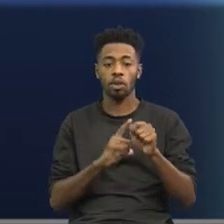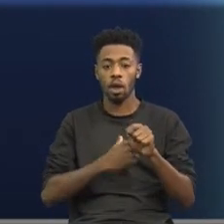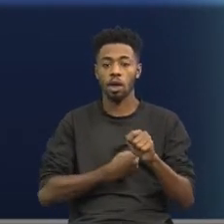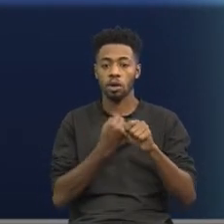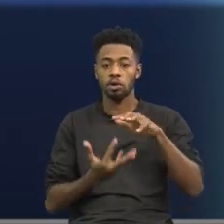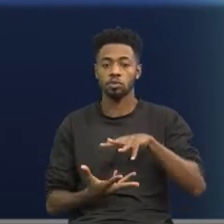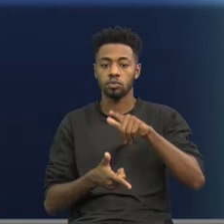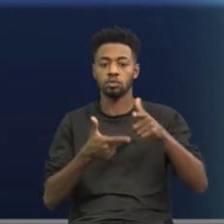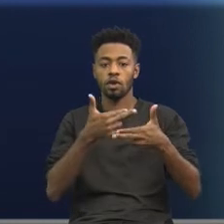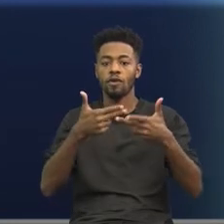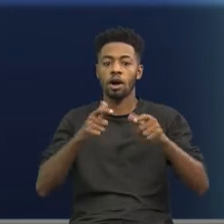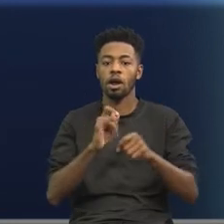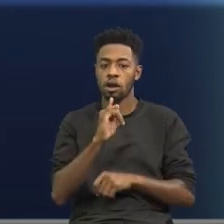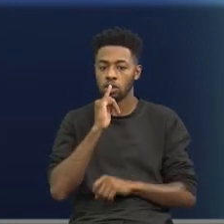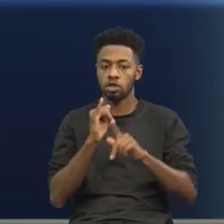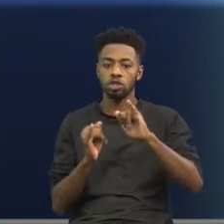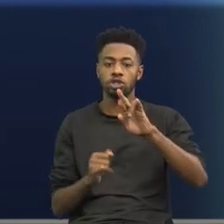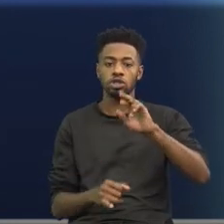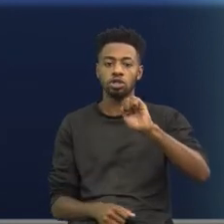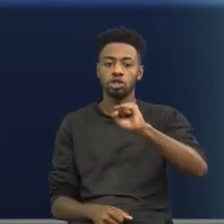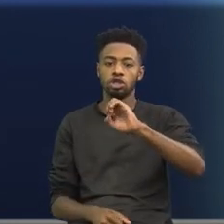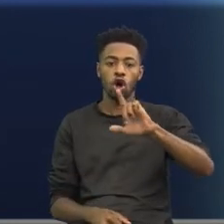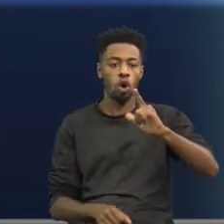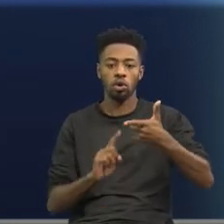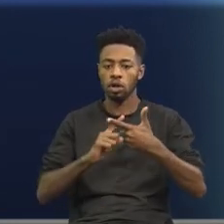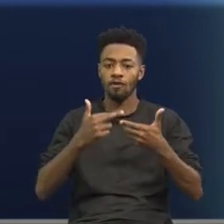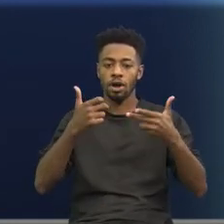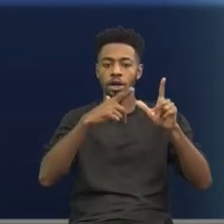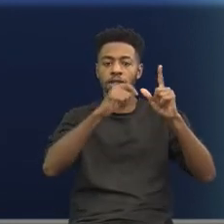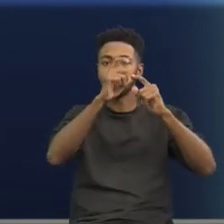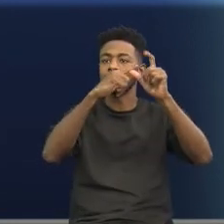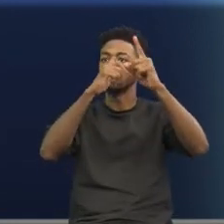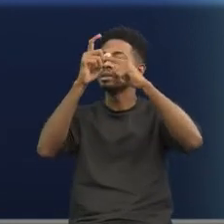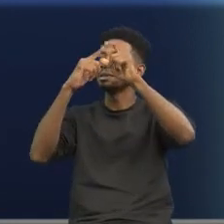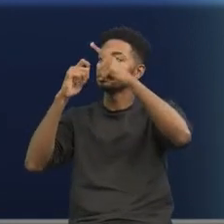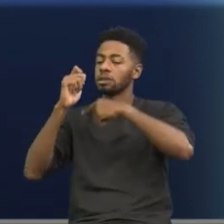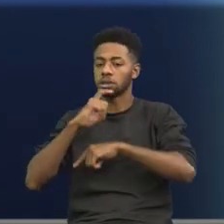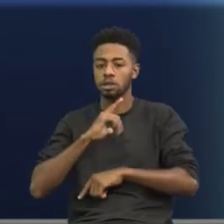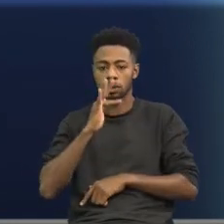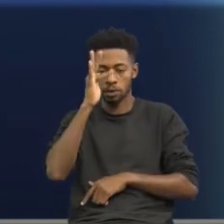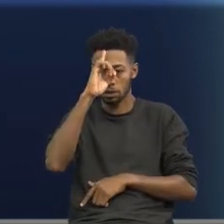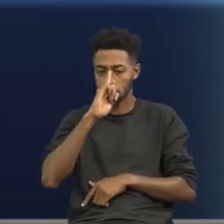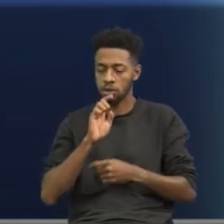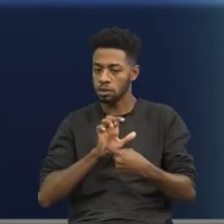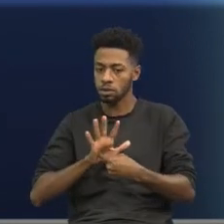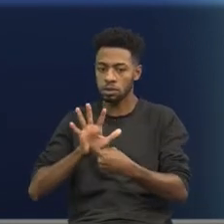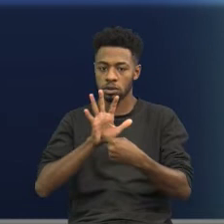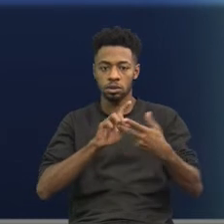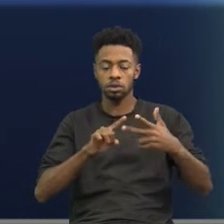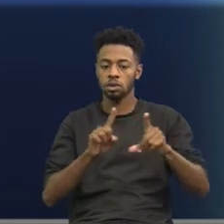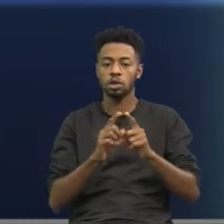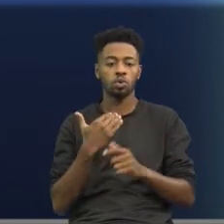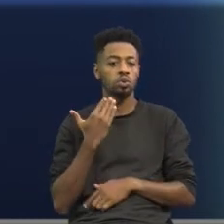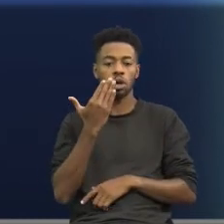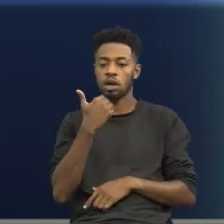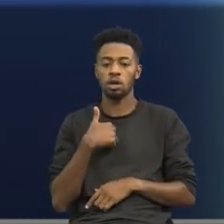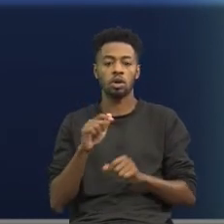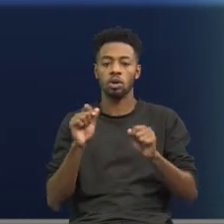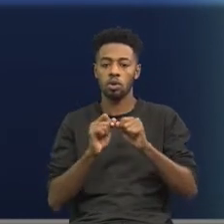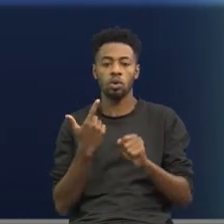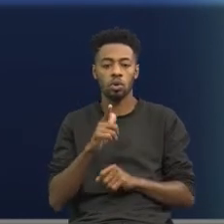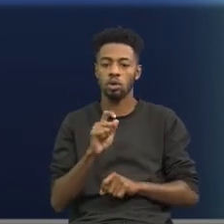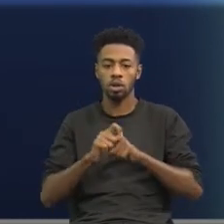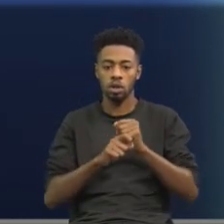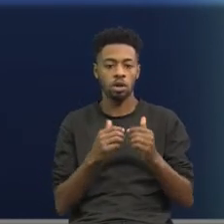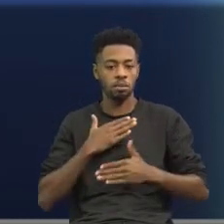mundo aqueles horríveis girassóis, aquelas estrelas tumultuadas, aqueles ciprestes deformados, dizia, não poderei jamais dar vazão ao